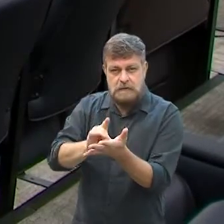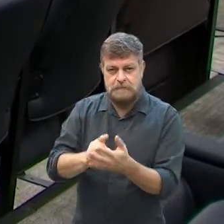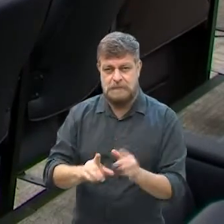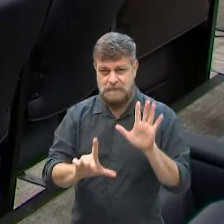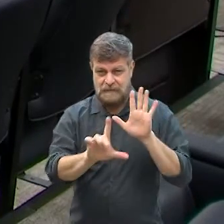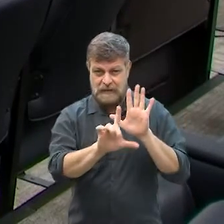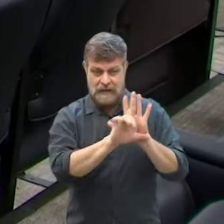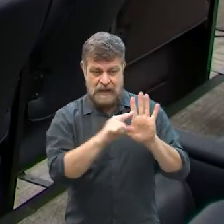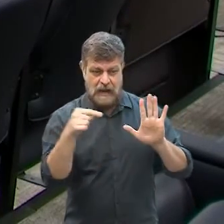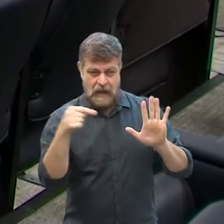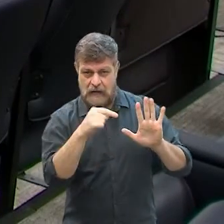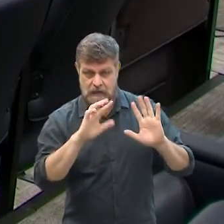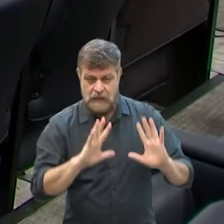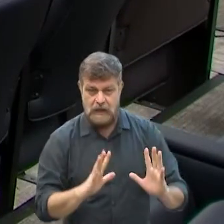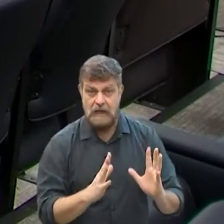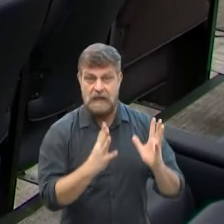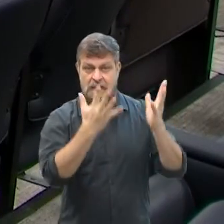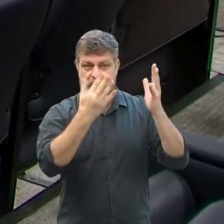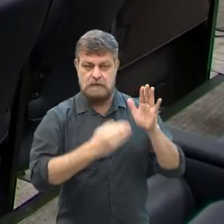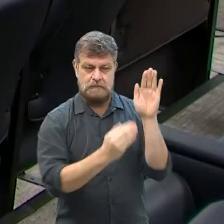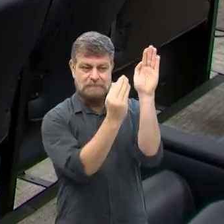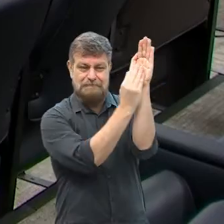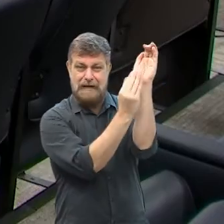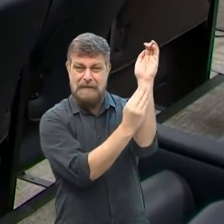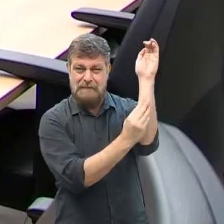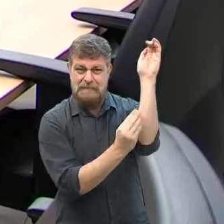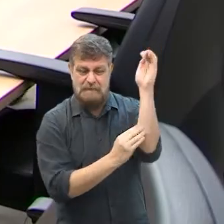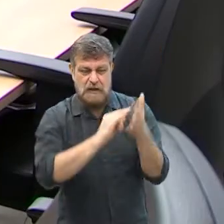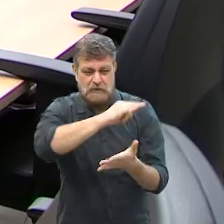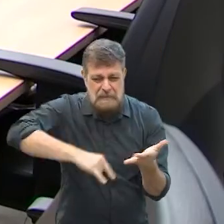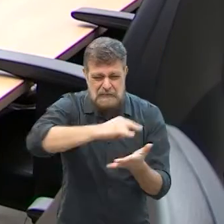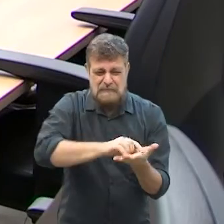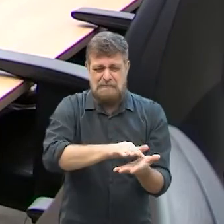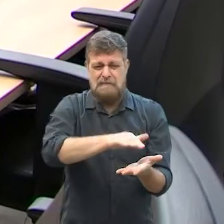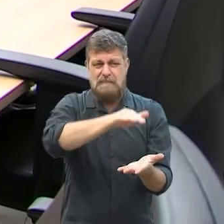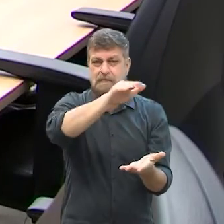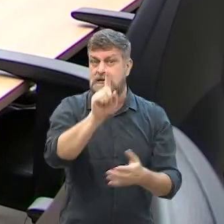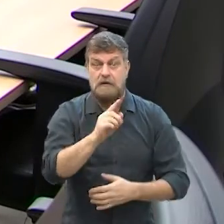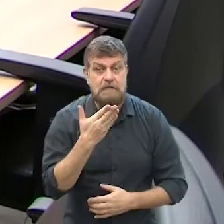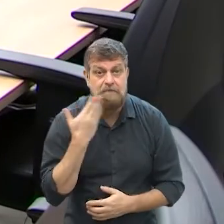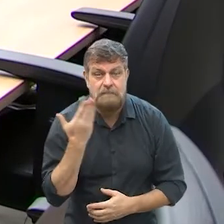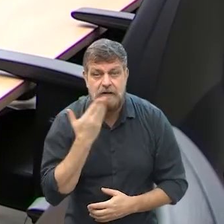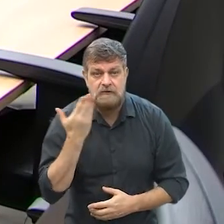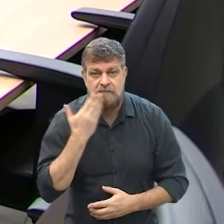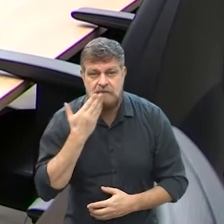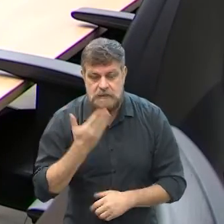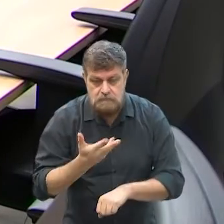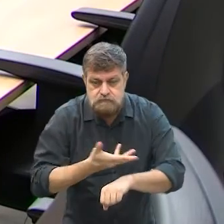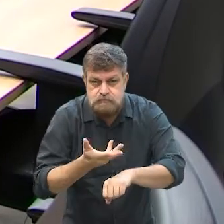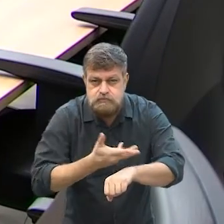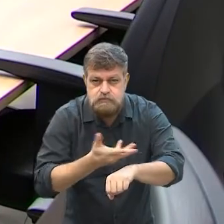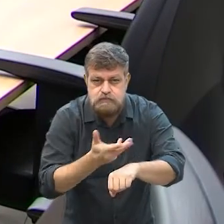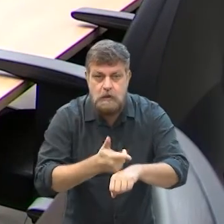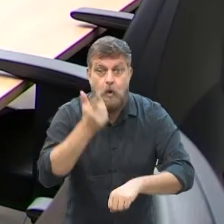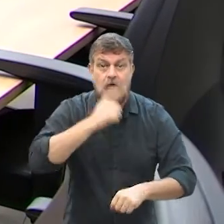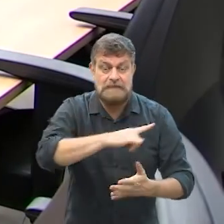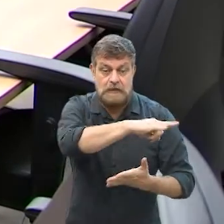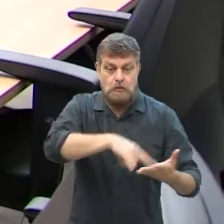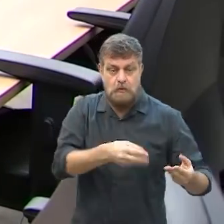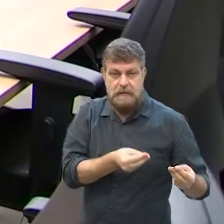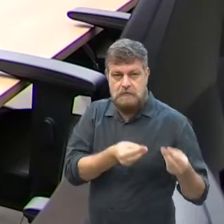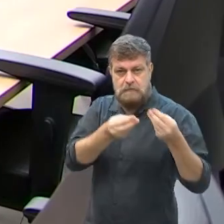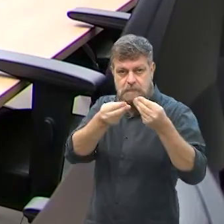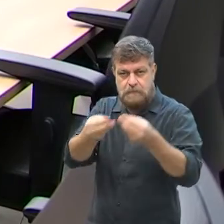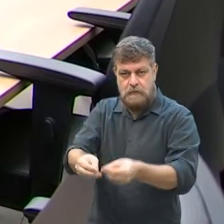Eventos que visa desburocratizar a autorização para a realização de eventos e otimizar a concessão de alvaraz,